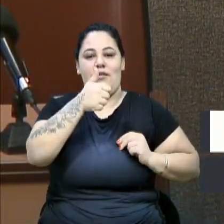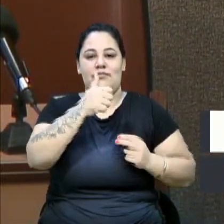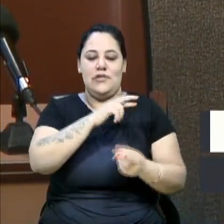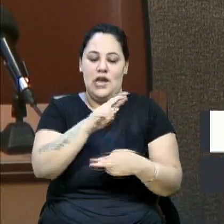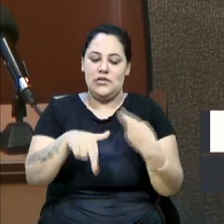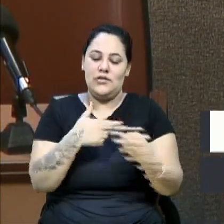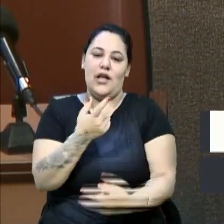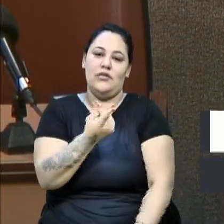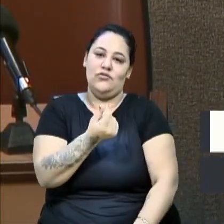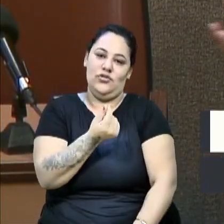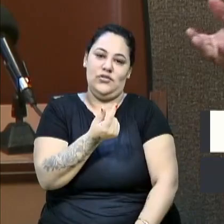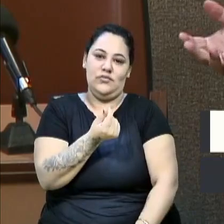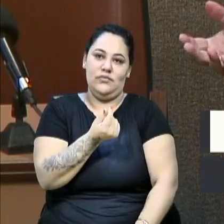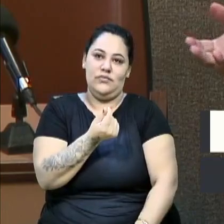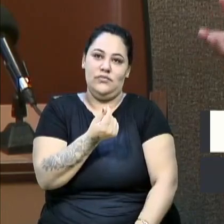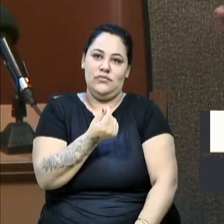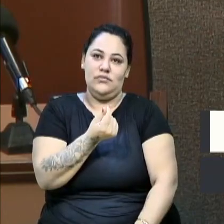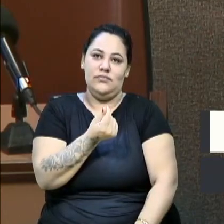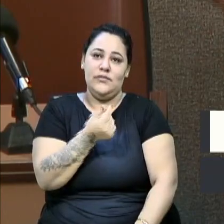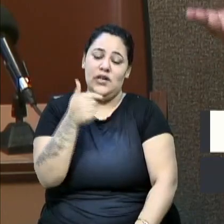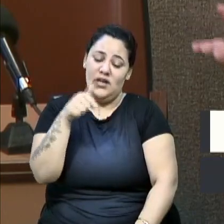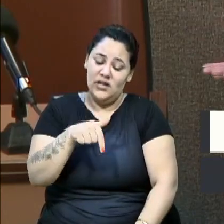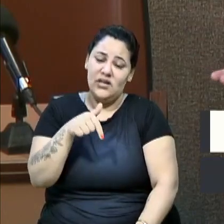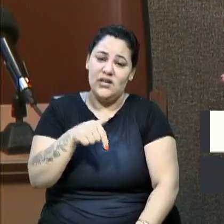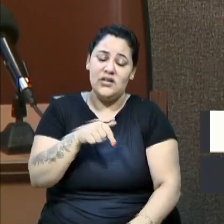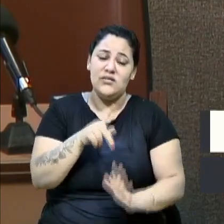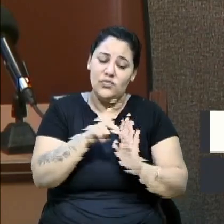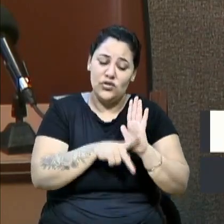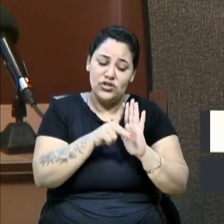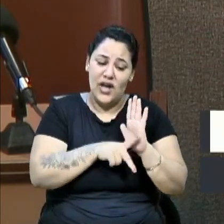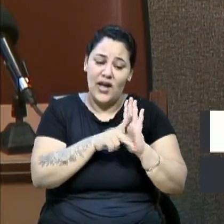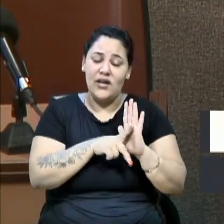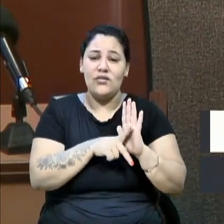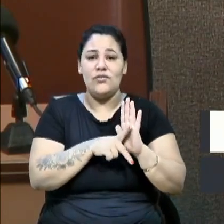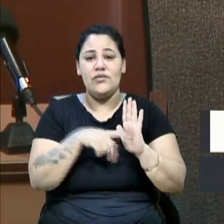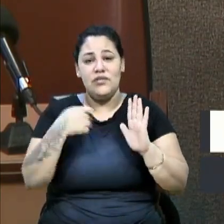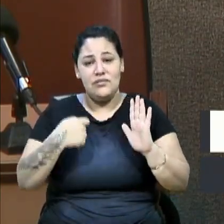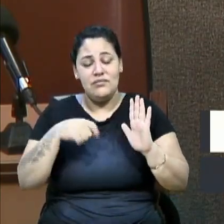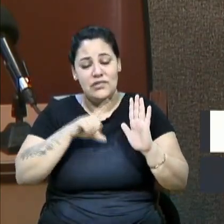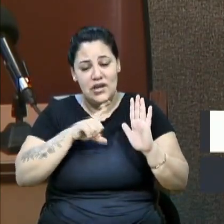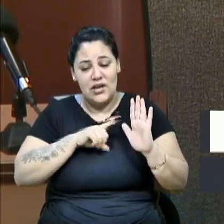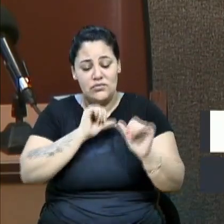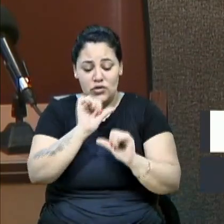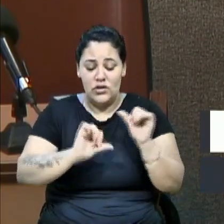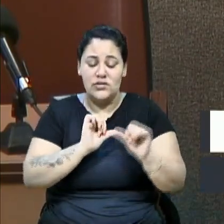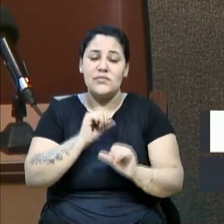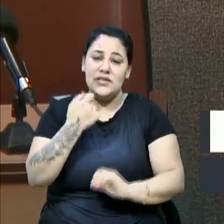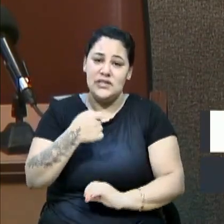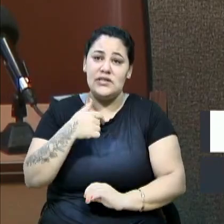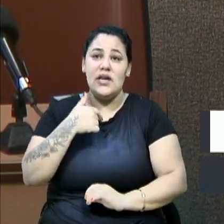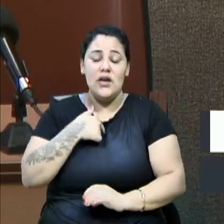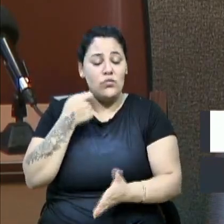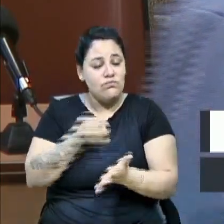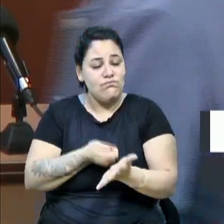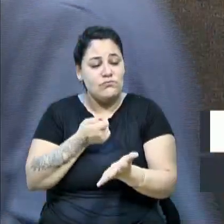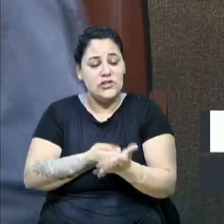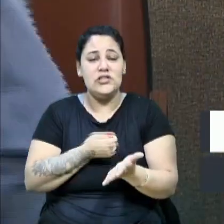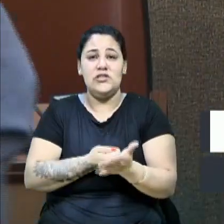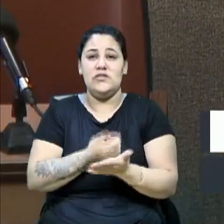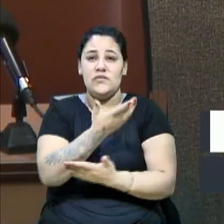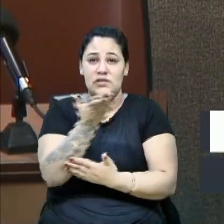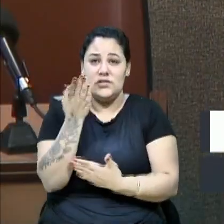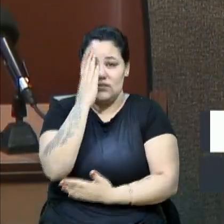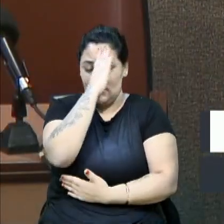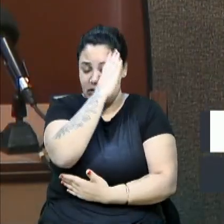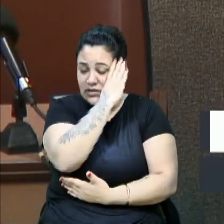às suas verbas. E o Fiesport, nem se fala, essas mudanças extremamente necessárias, eu tenho batido na tecla, né, vereador Bersan, o senhor que preside a Comissão